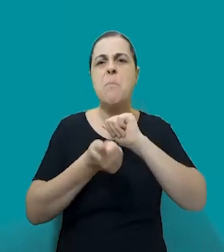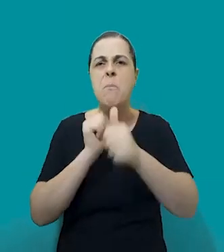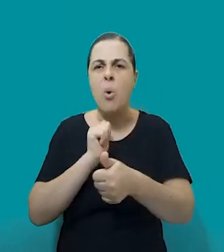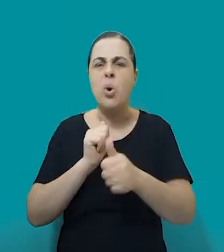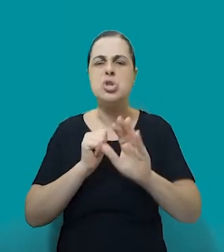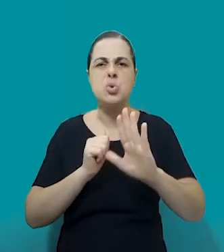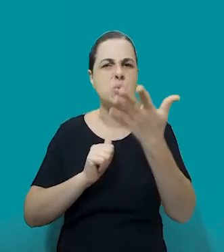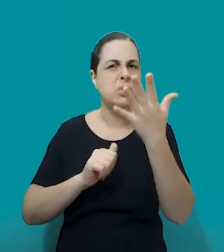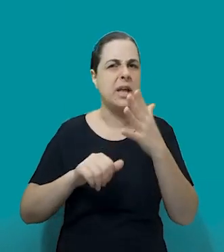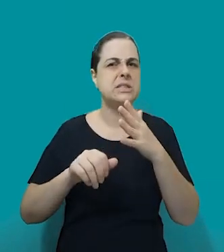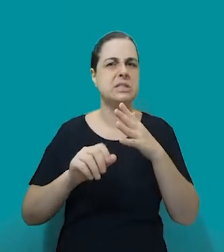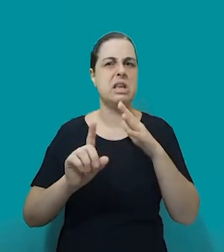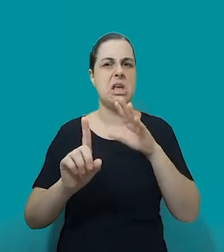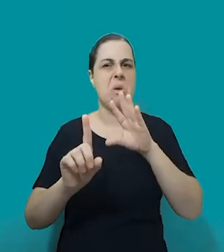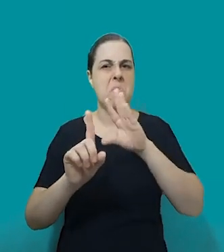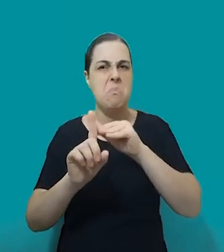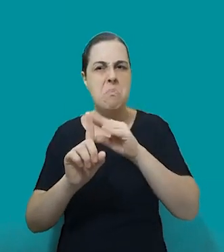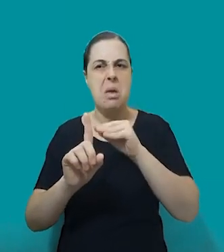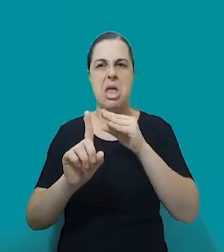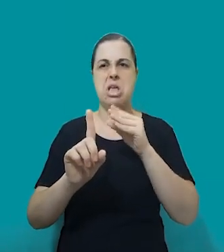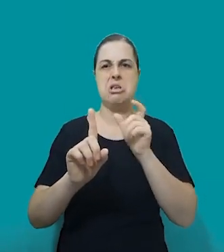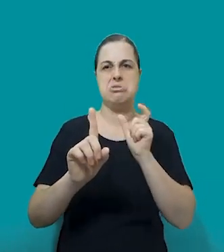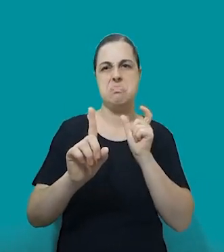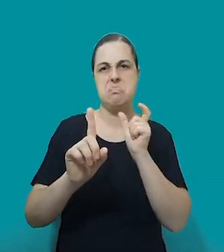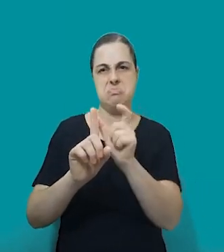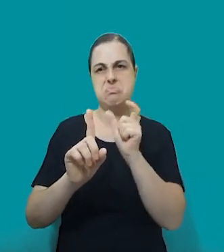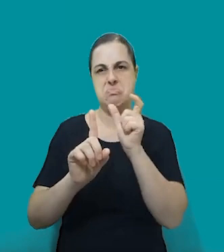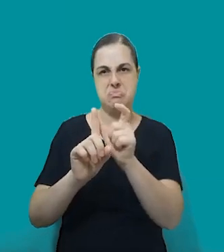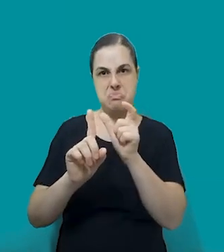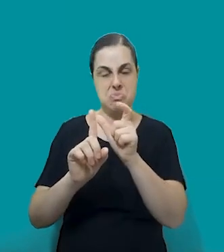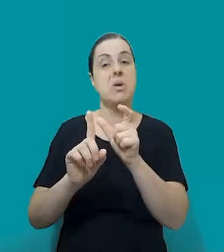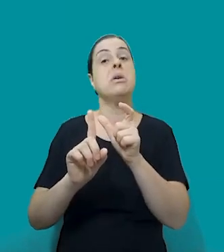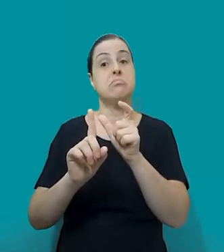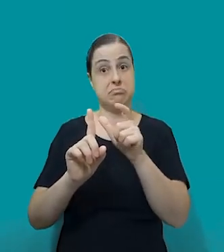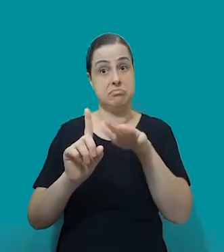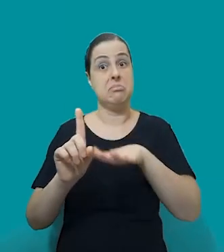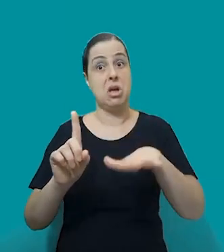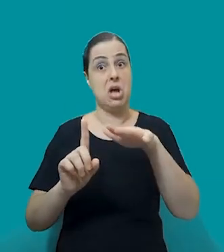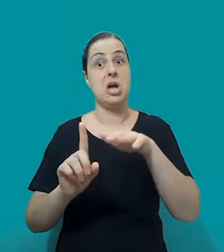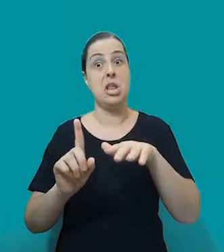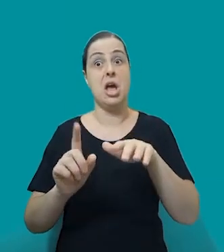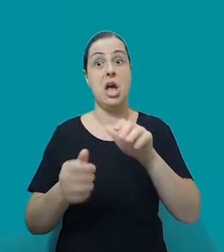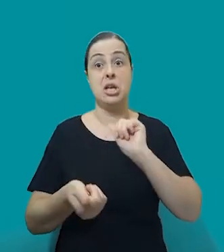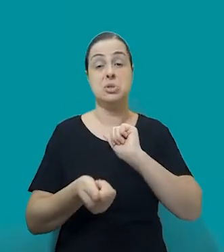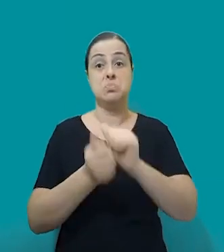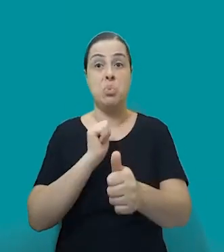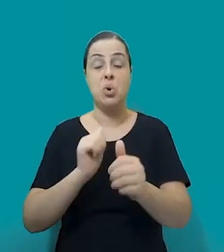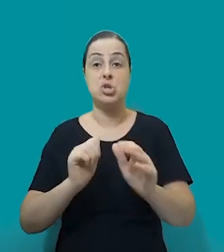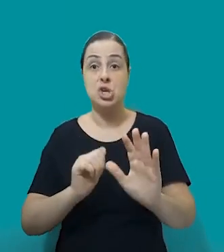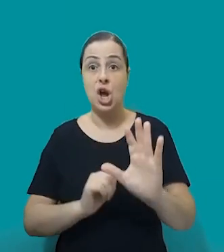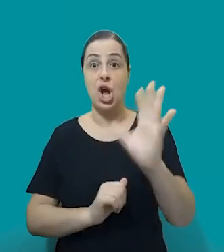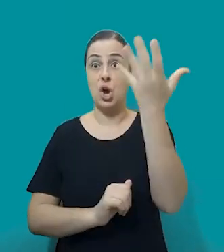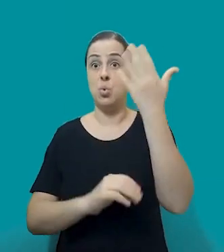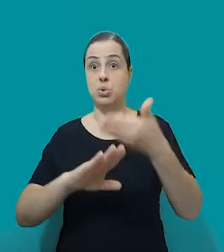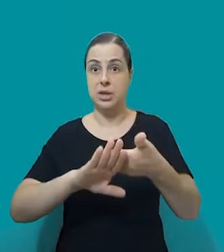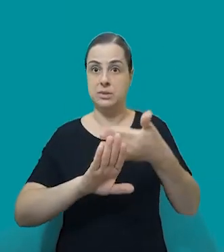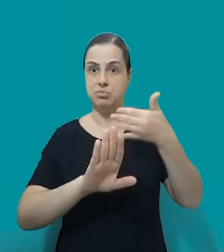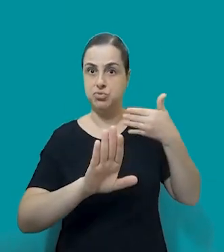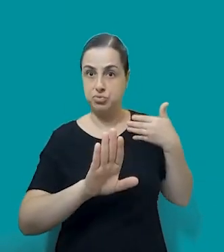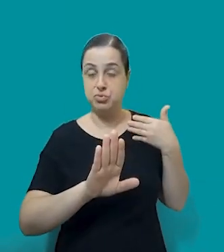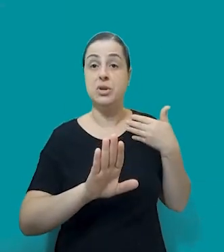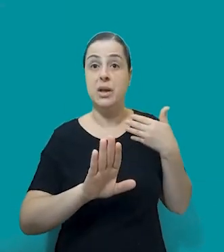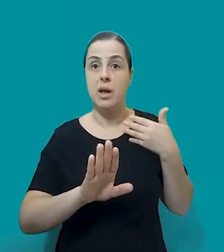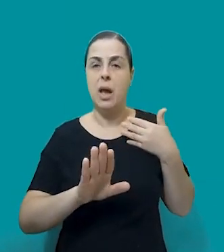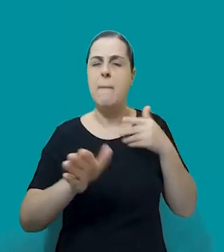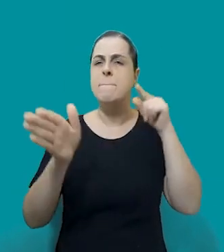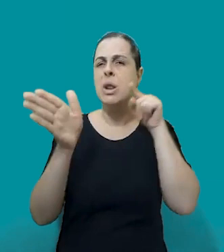sobre, quando ela deixou as questões bem abertas, principalmente quando ela perguntava sobre assédio e agressão,